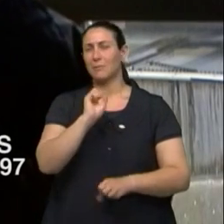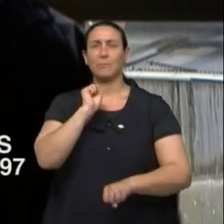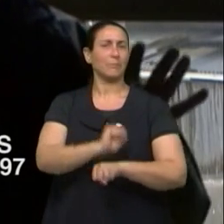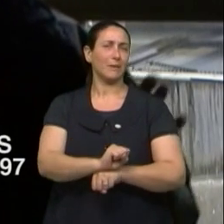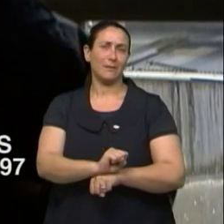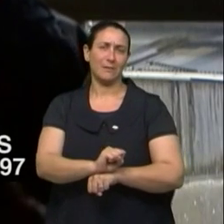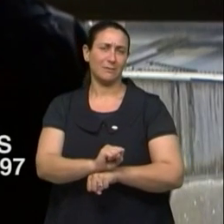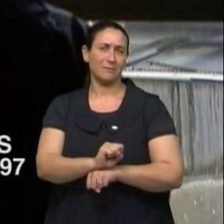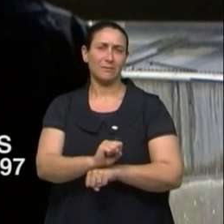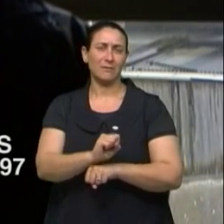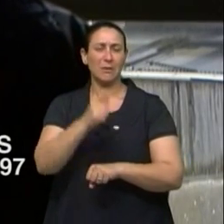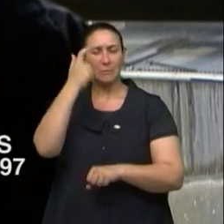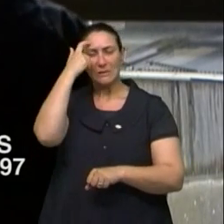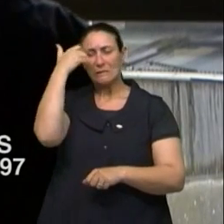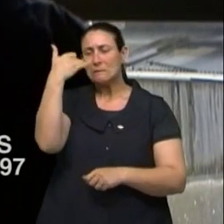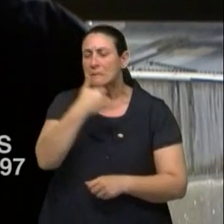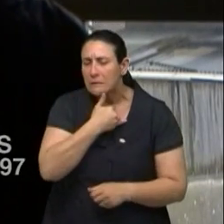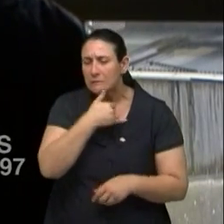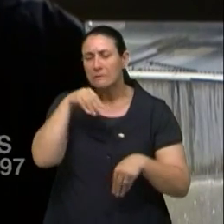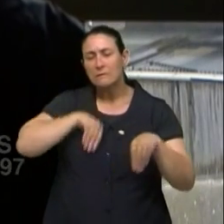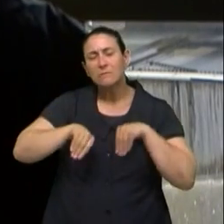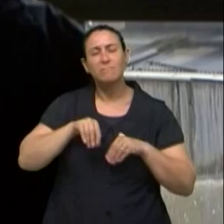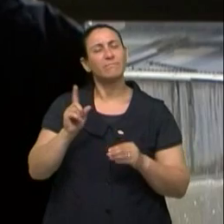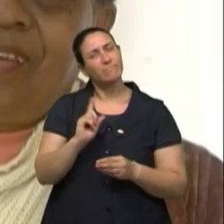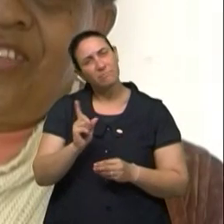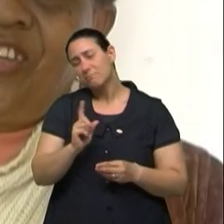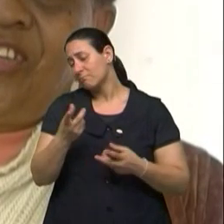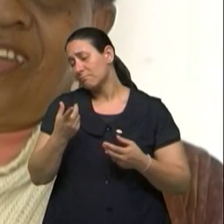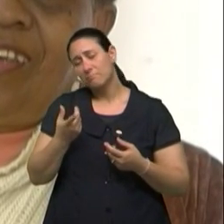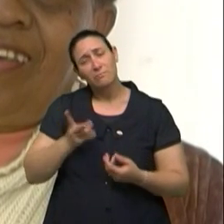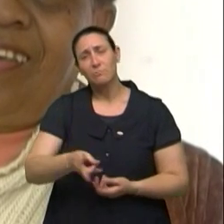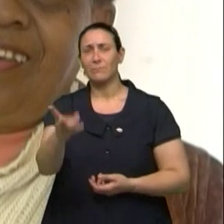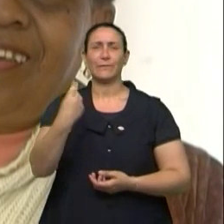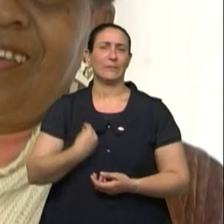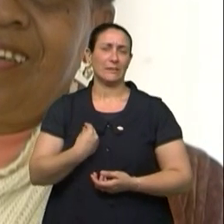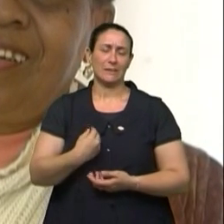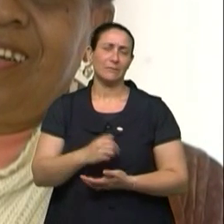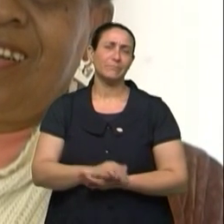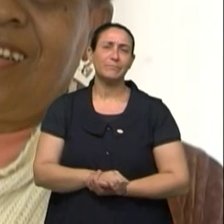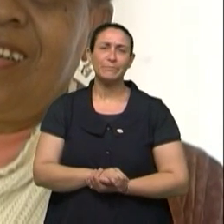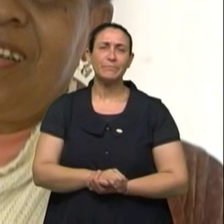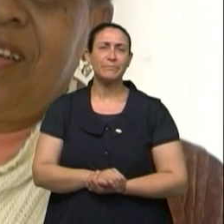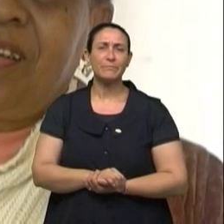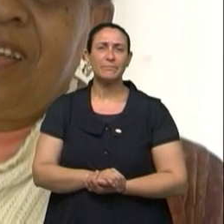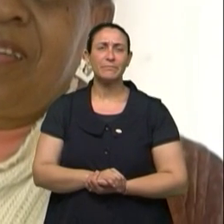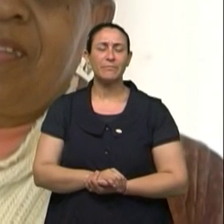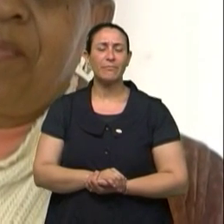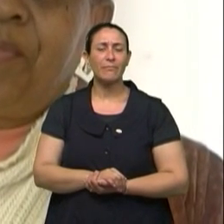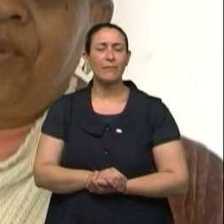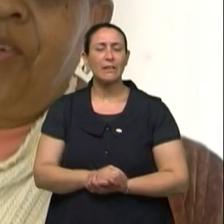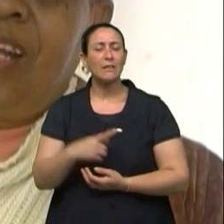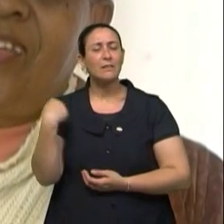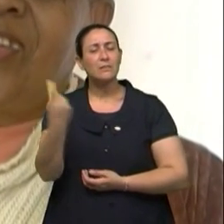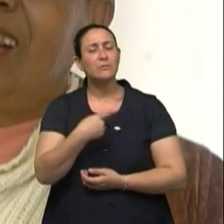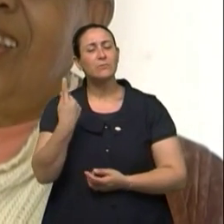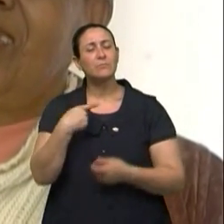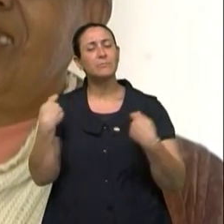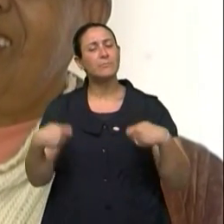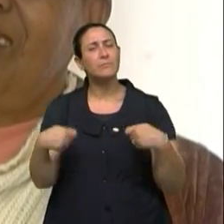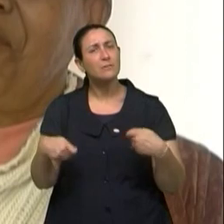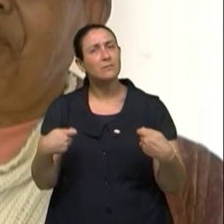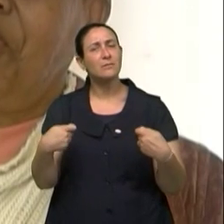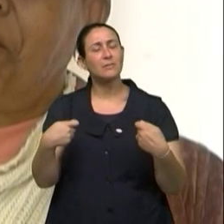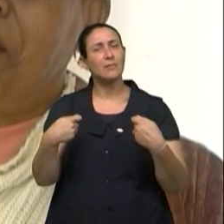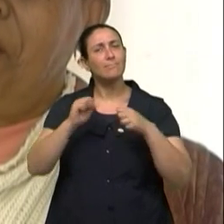se abater e siga em frente, siga a vida. A gente tem que procurar se